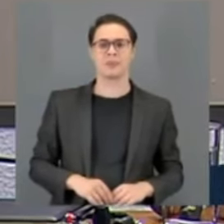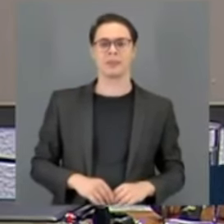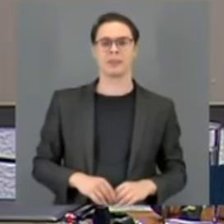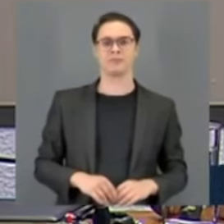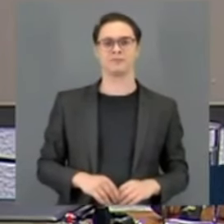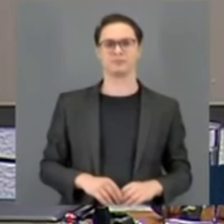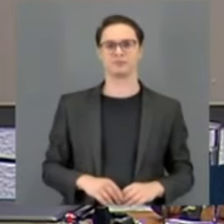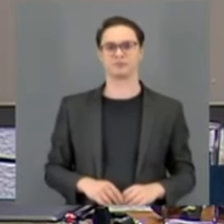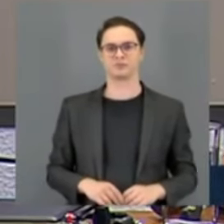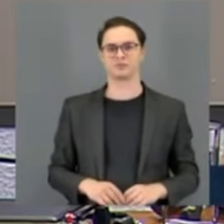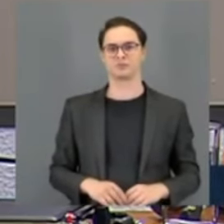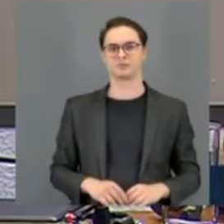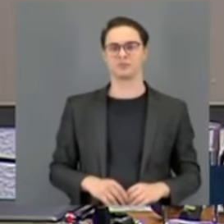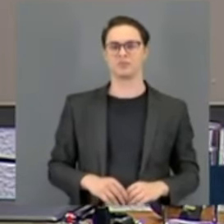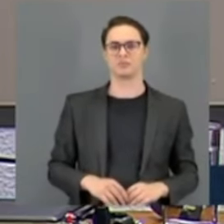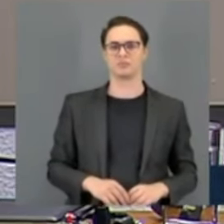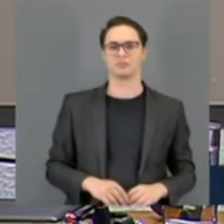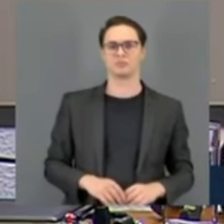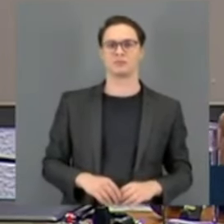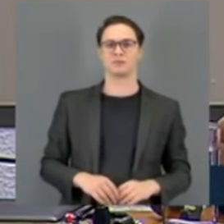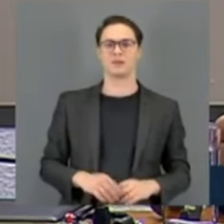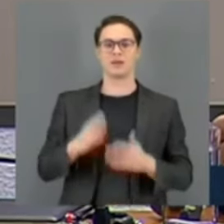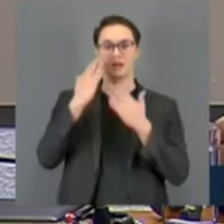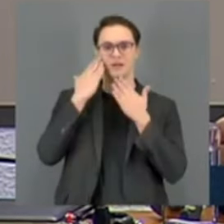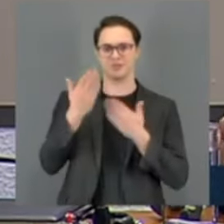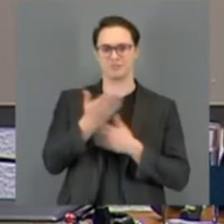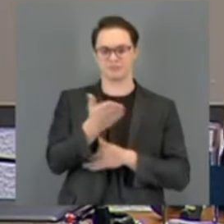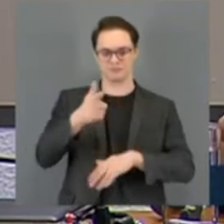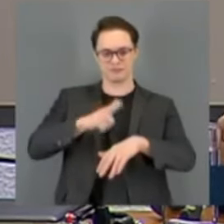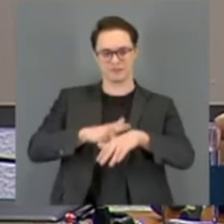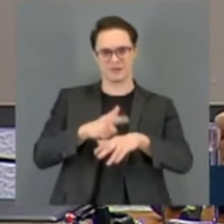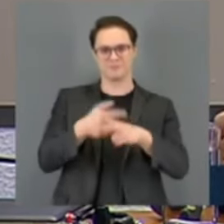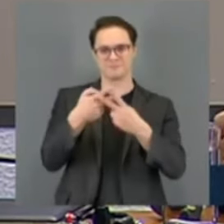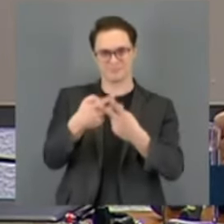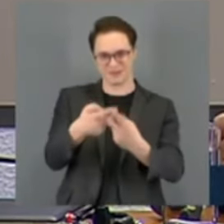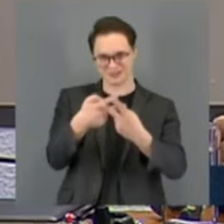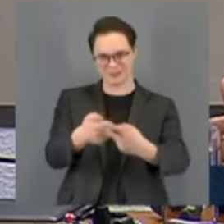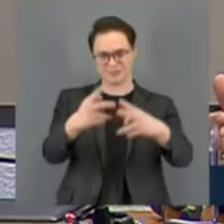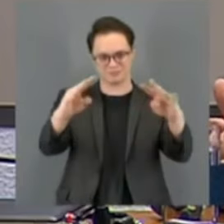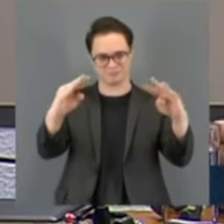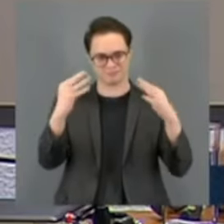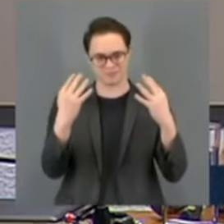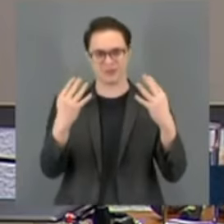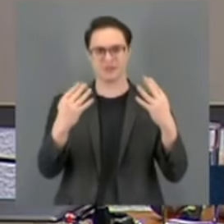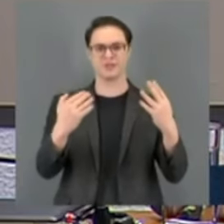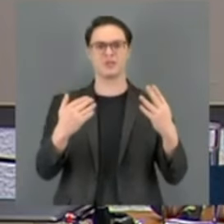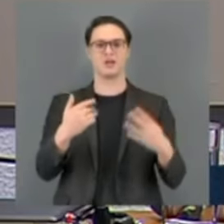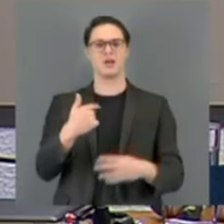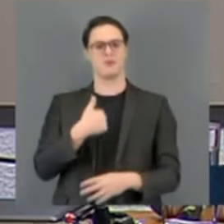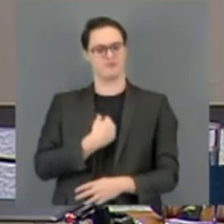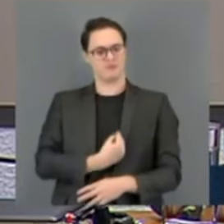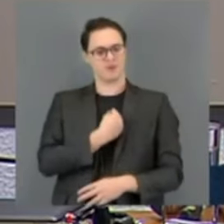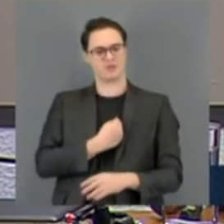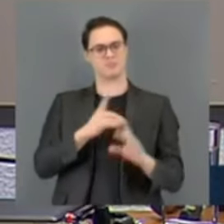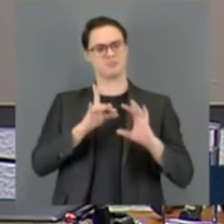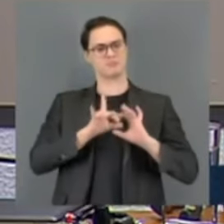Eu agradeço ao tempo, a paciência de vocês e me coloco à disposição,